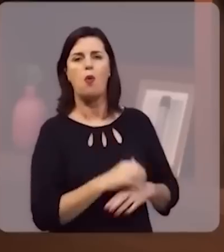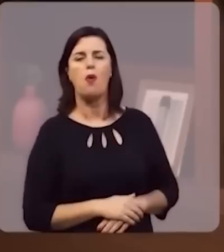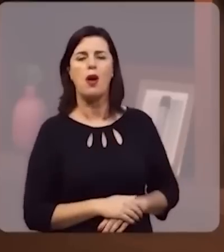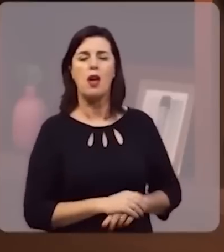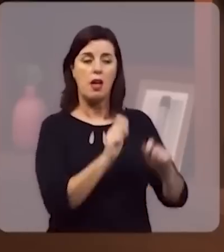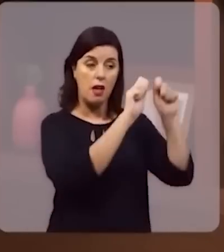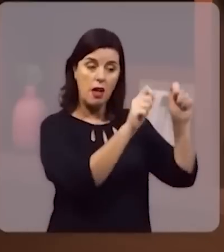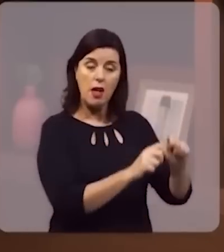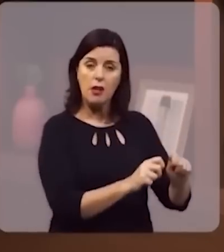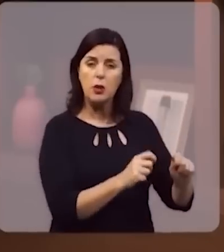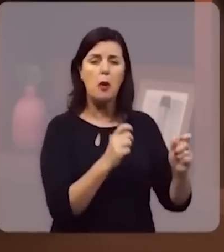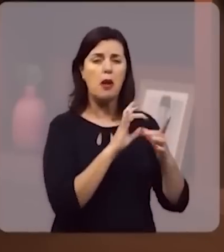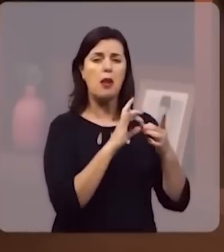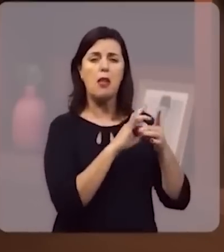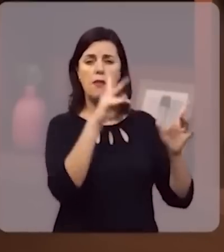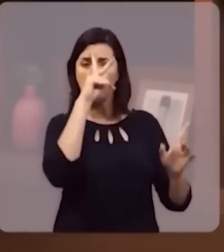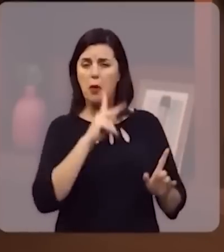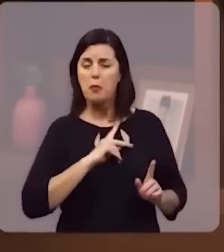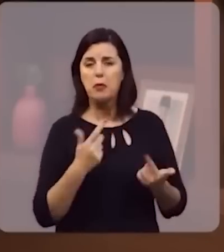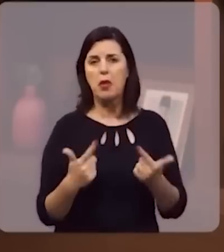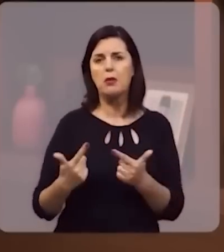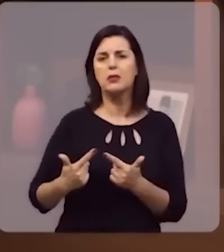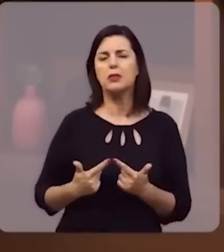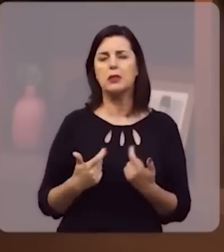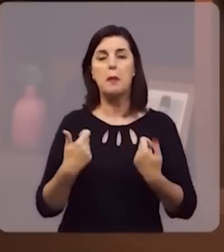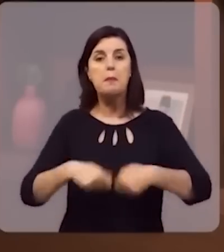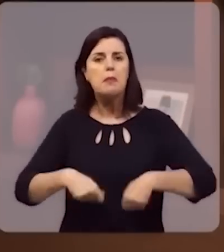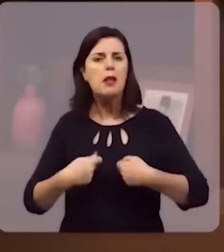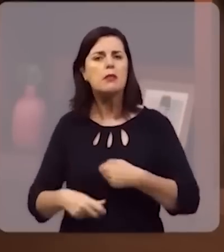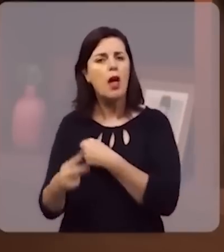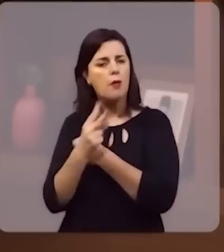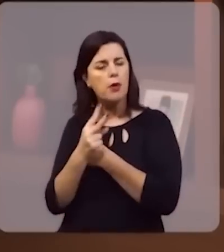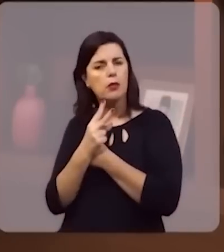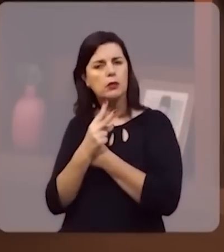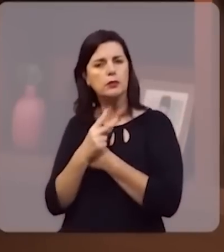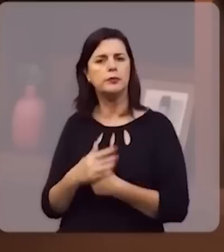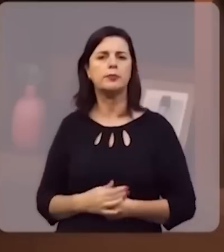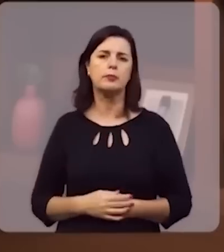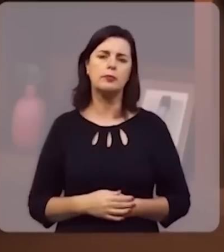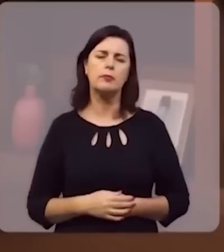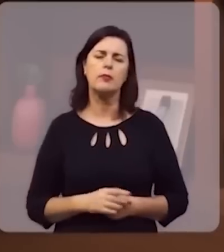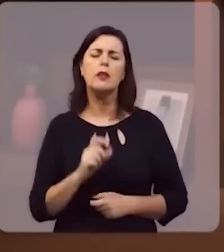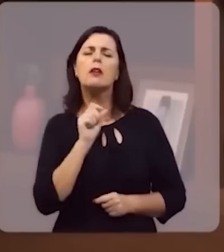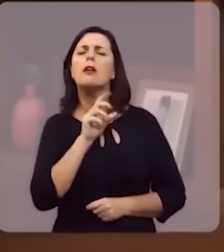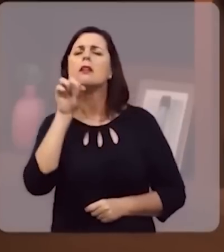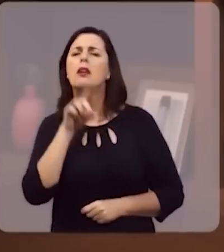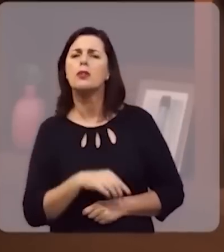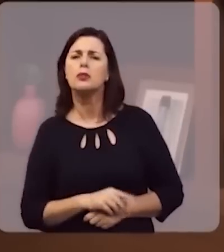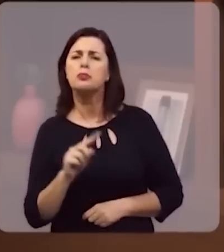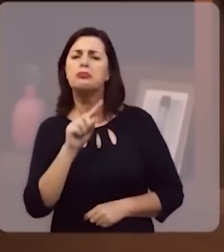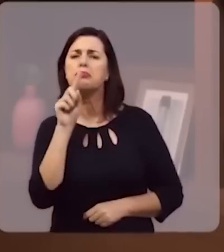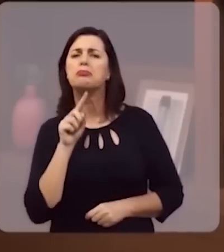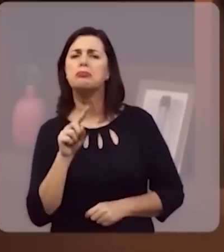Esses ídolos não podiam livrar a si mesmos, eles precisavam ser protegidos. Mas quem é o nosso Deus?